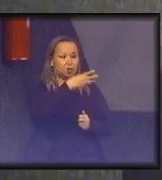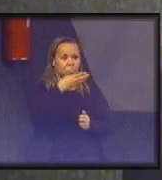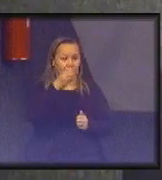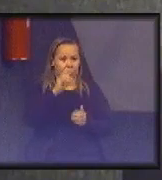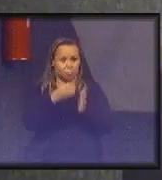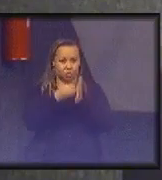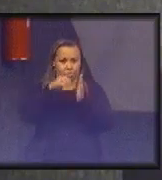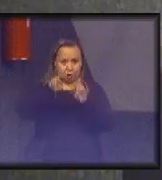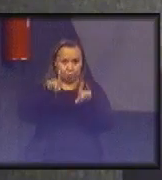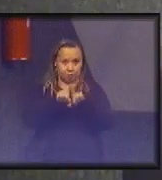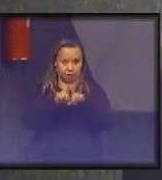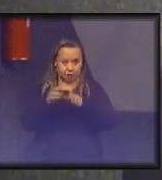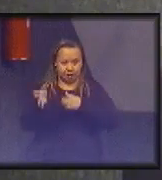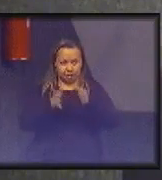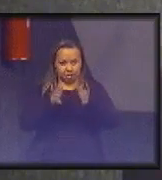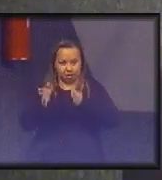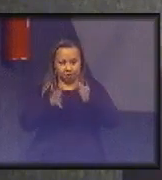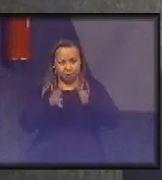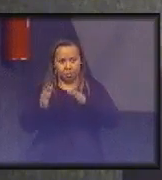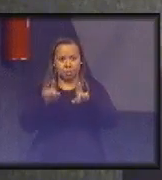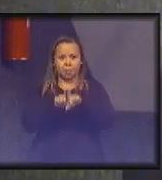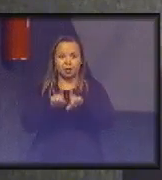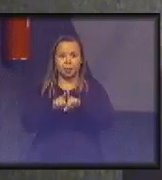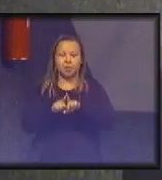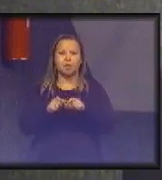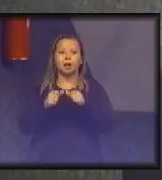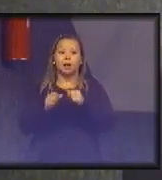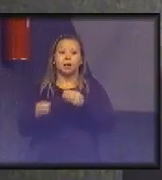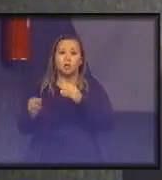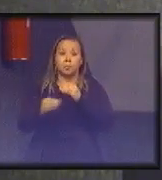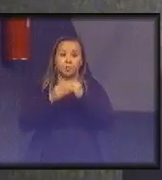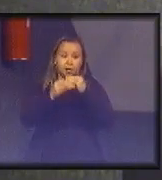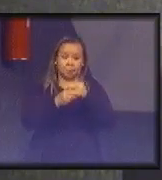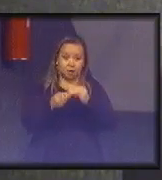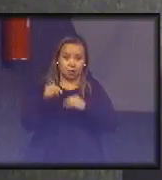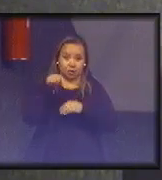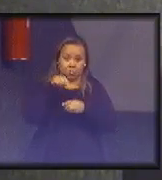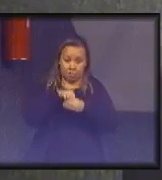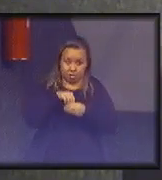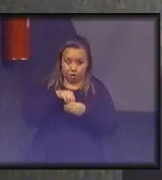acessibilidade, e isso está em tramitação dentro do CNJ.